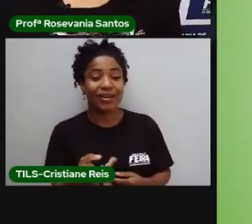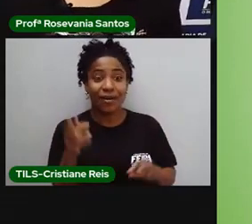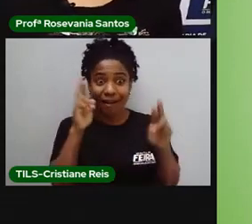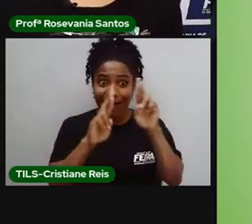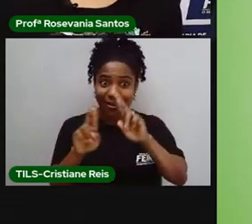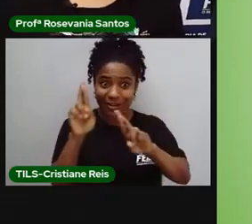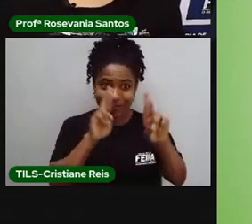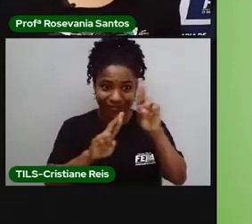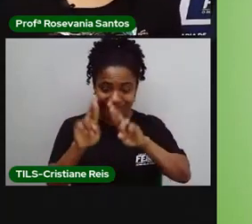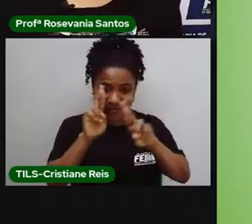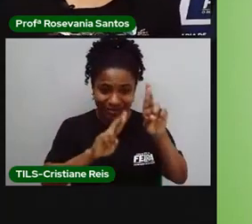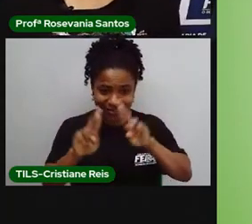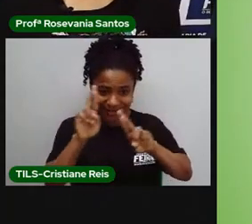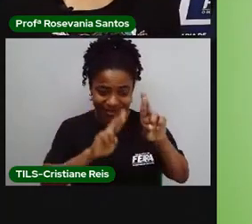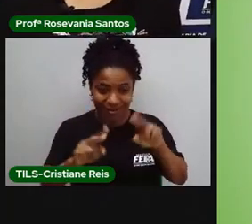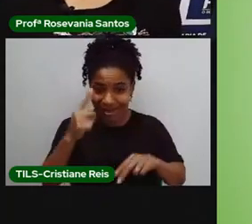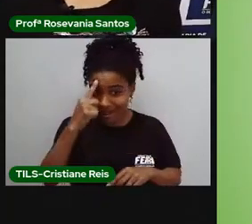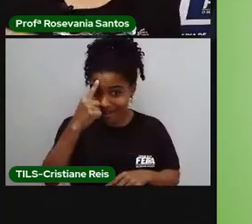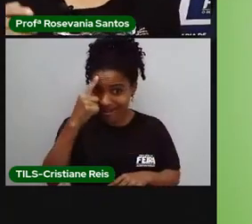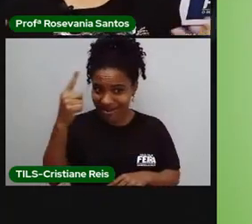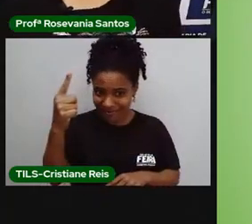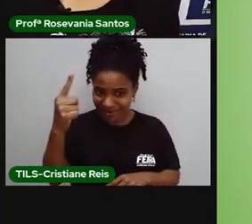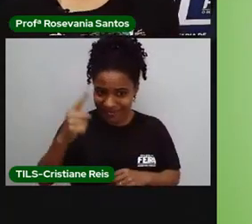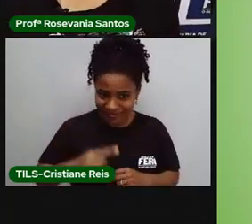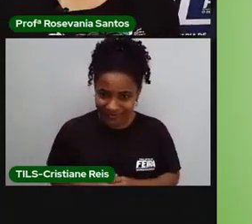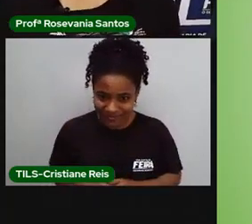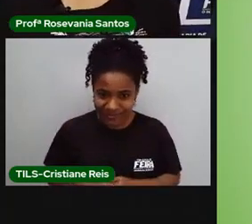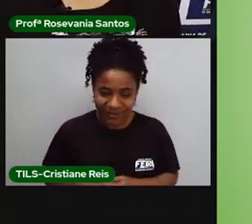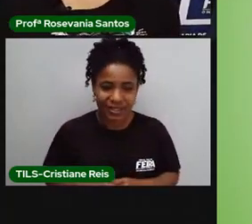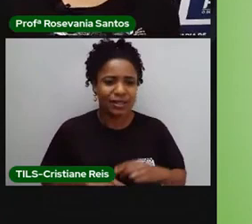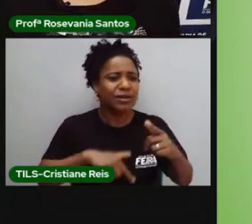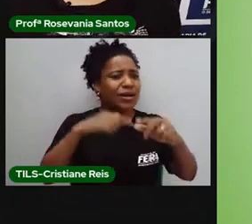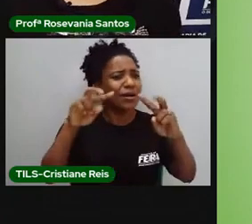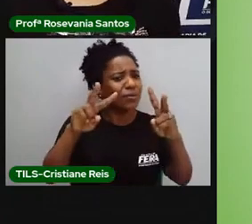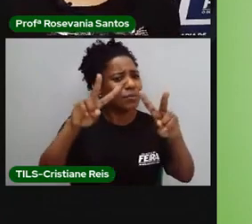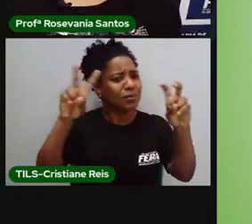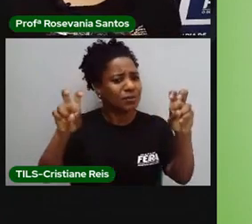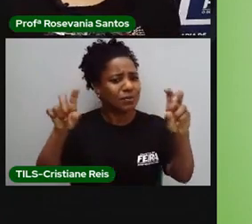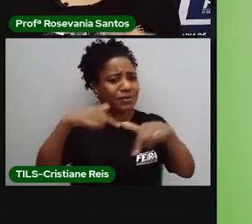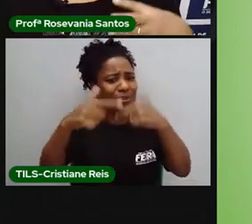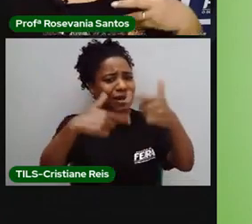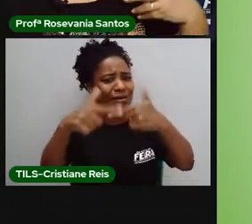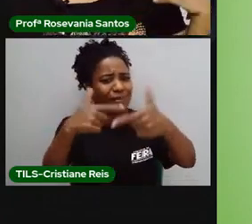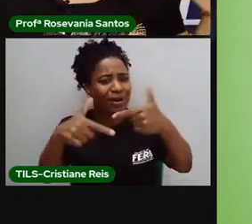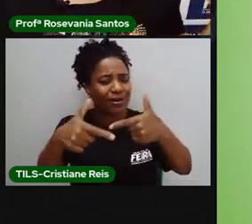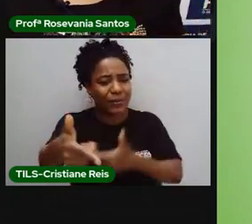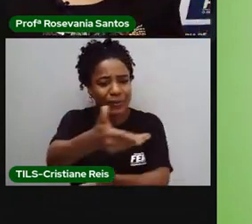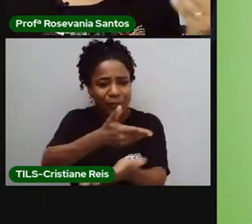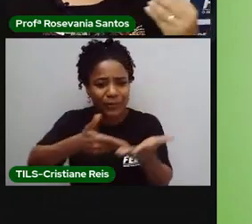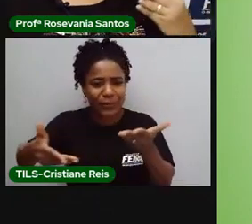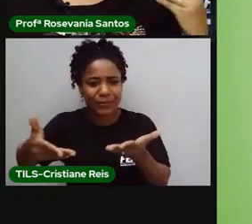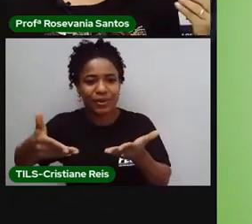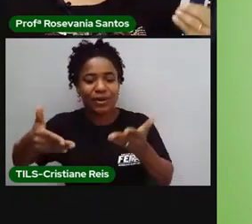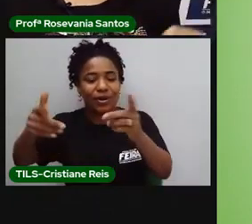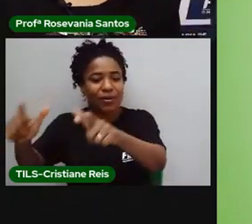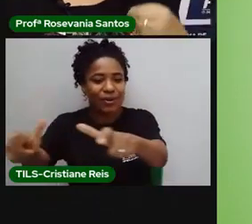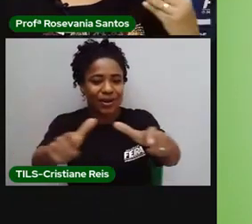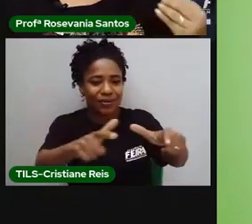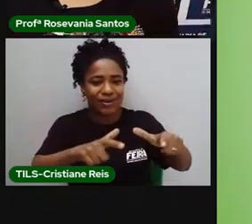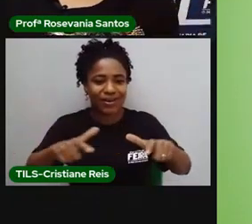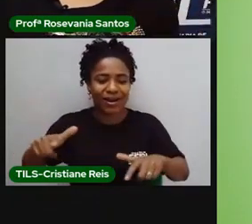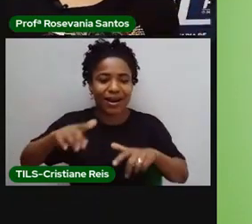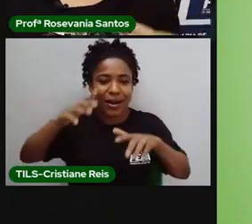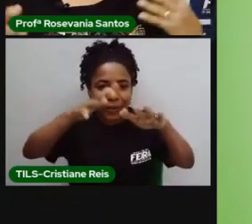hoje? Como é que as relações de trabalho, elas interferem nas paisagens. Então, por exemplo, se você pegar uma atividade